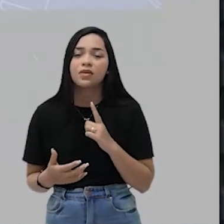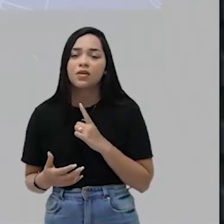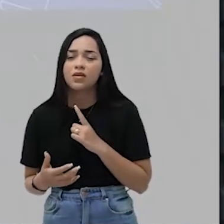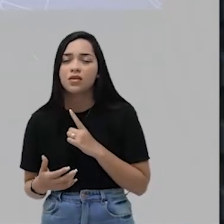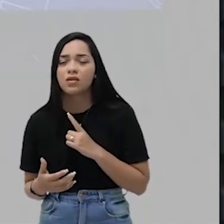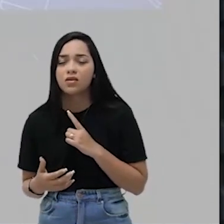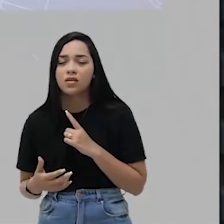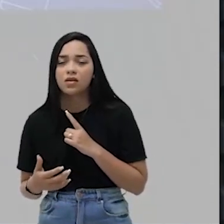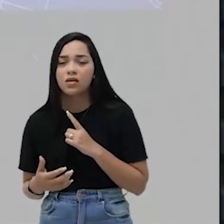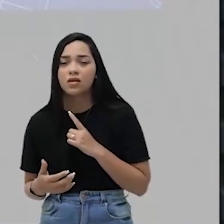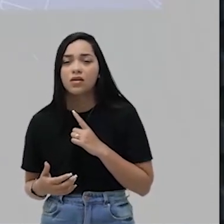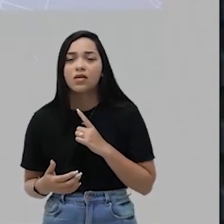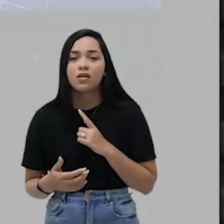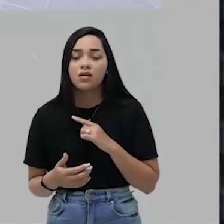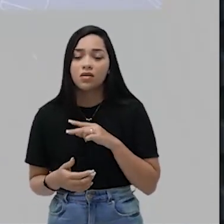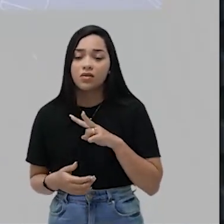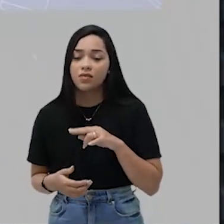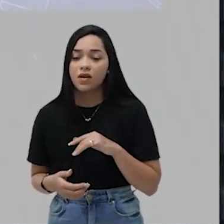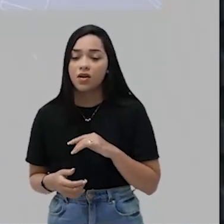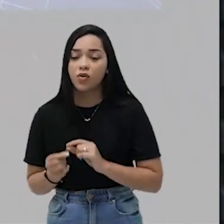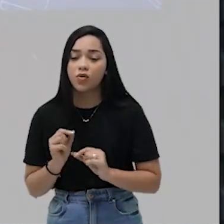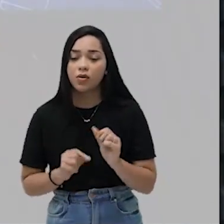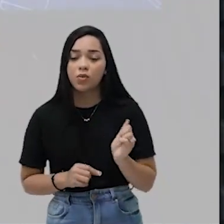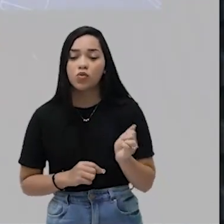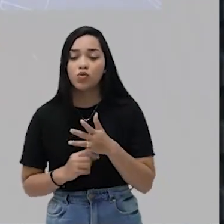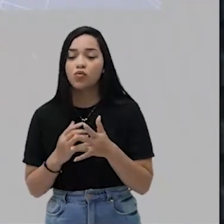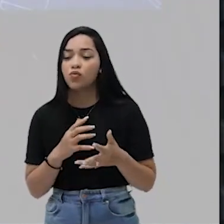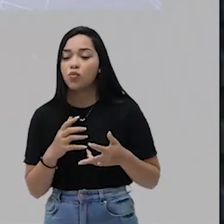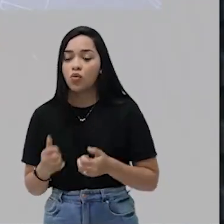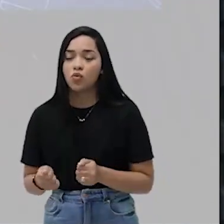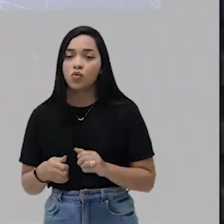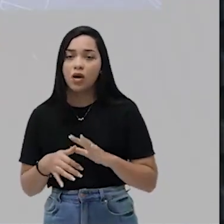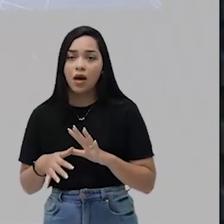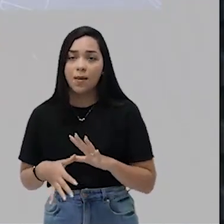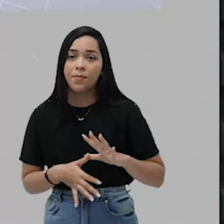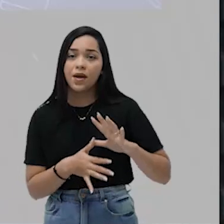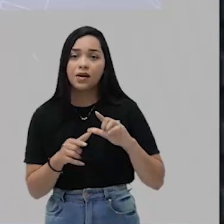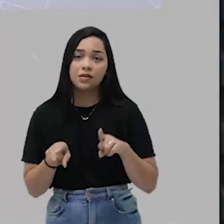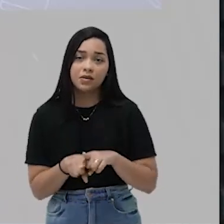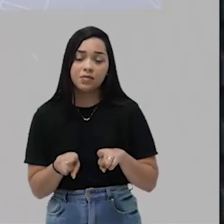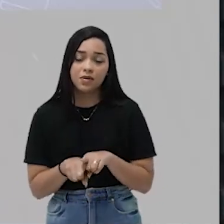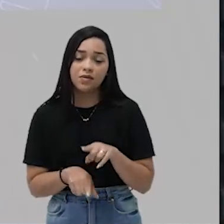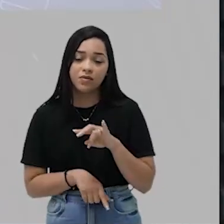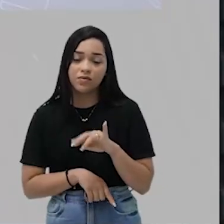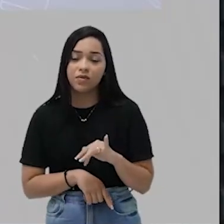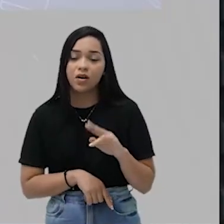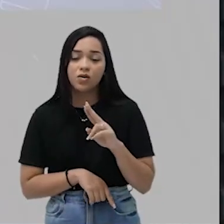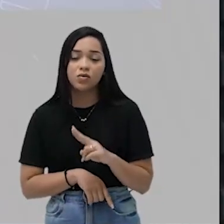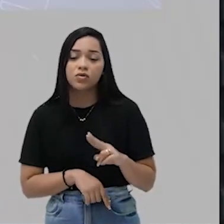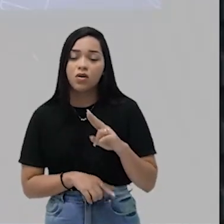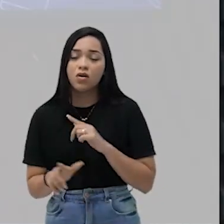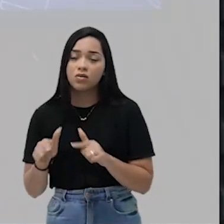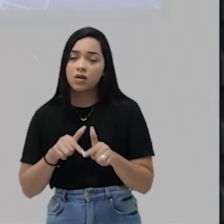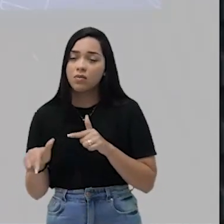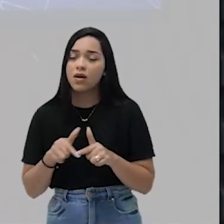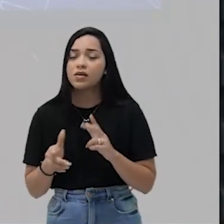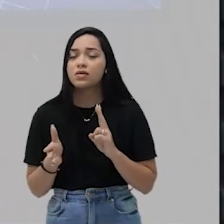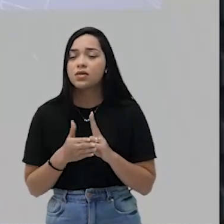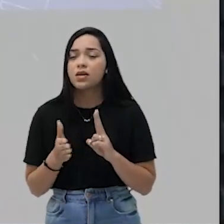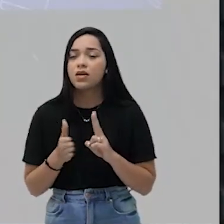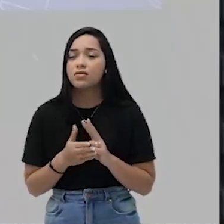tráfico internacional, que vão vir para o novo mundo, para a América, e vão ser utilizados como trabalho escravo.